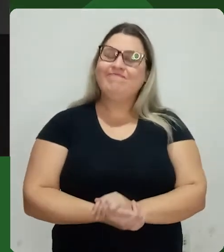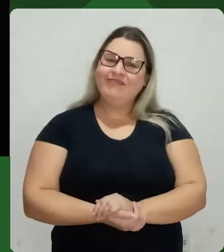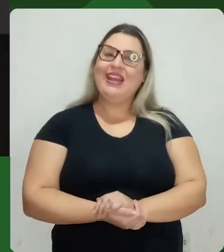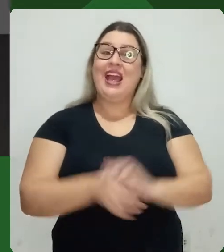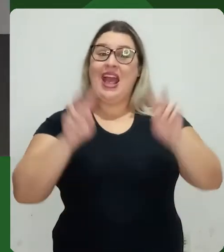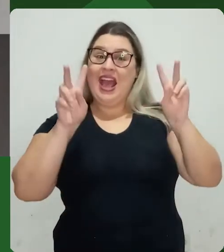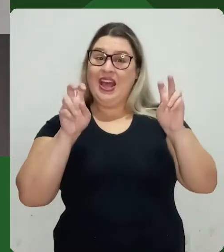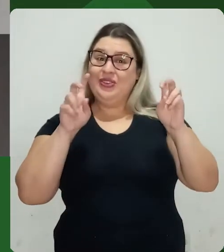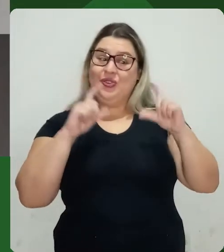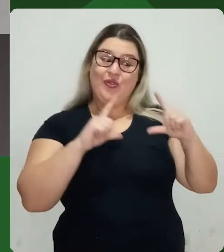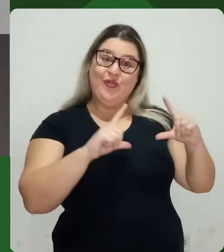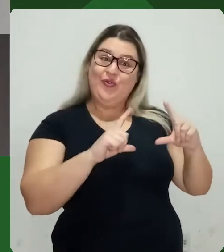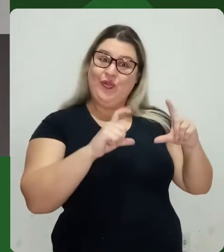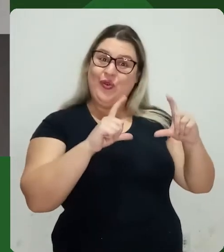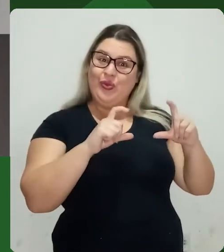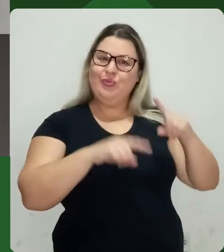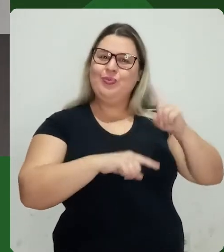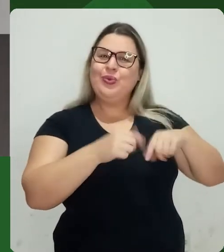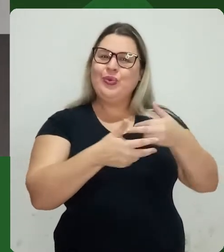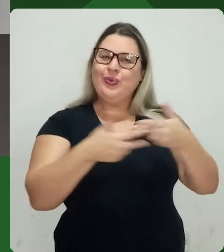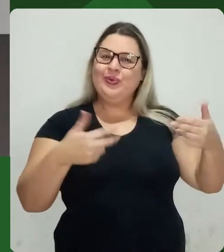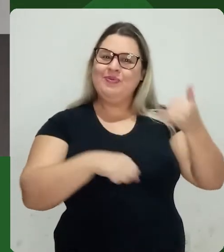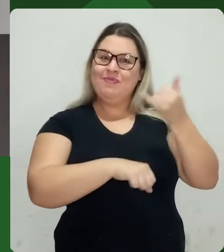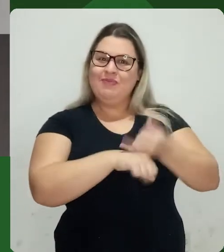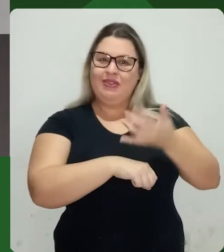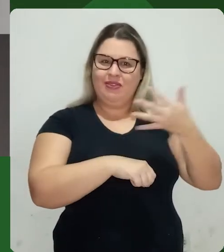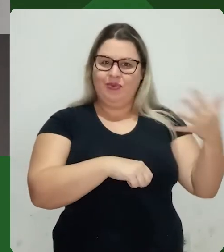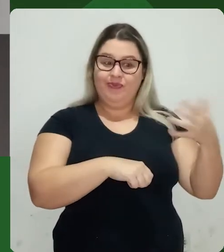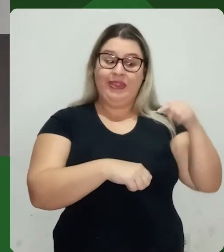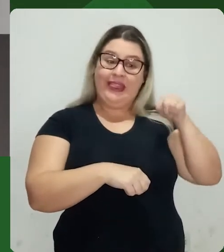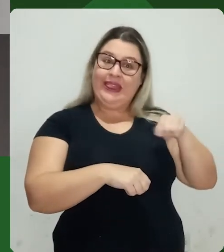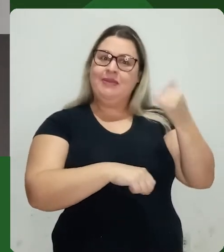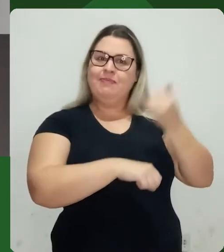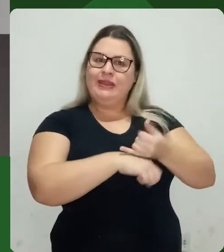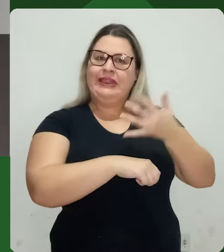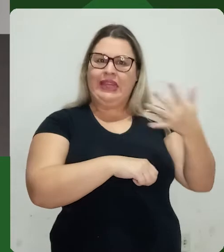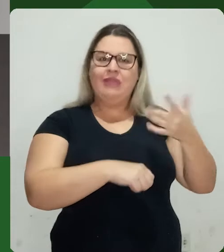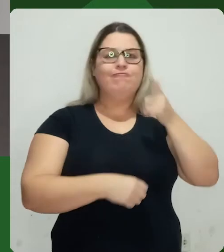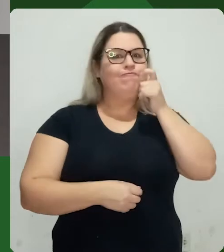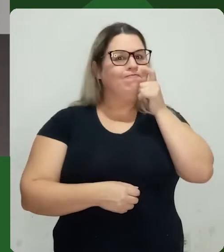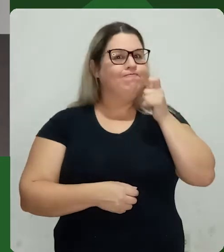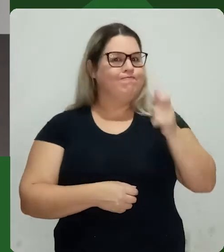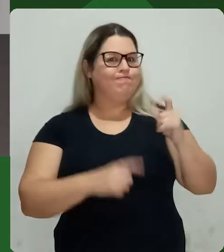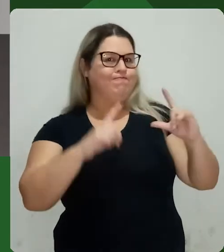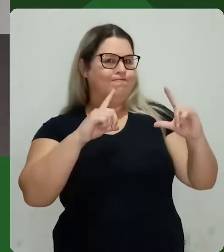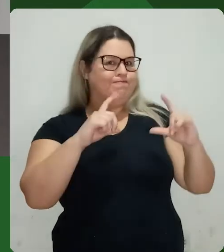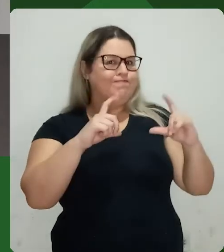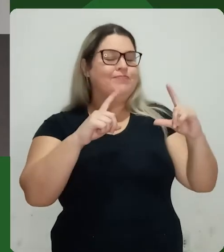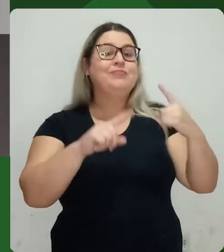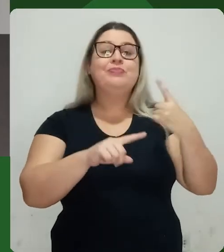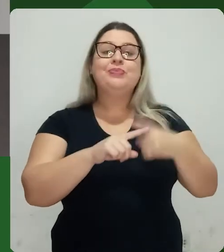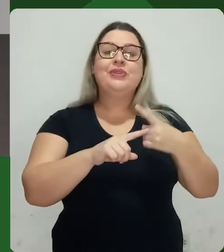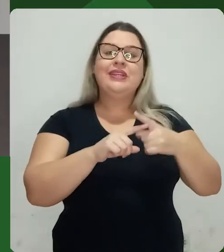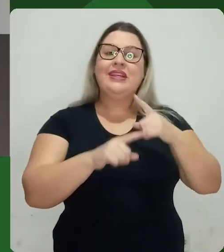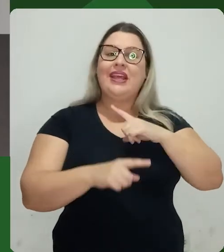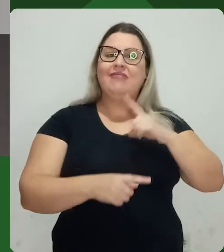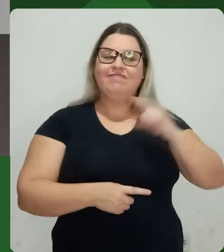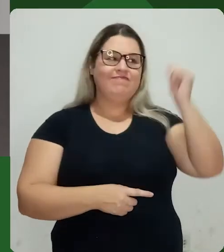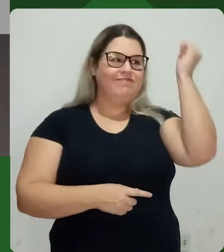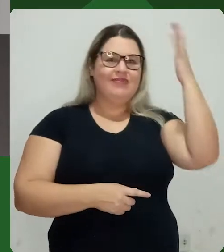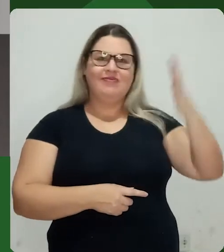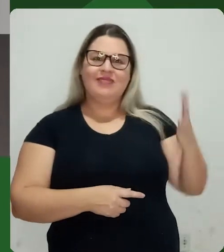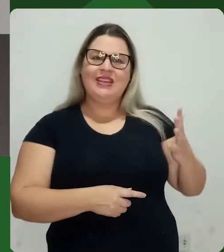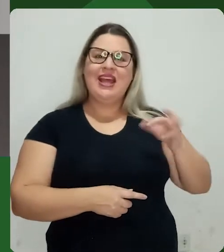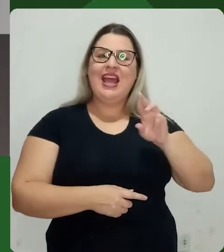Olá, bem-vindo, bem-vindo à nossa aula de hoje. O assunto vai ser fotografia de produtos feitos de metal. O metal é um material bastante